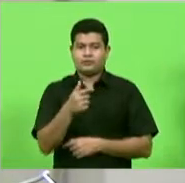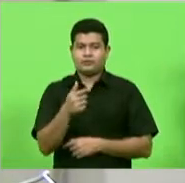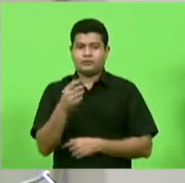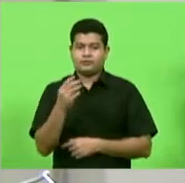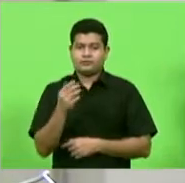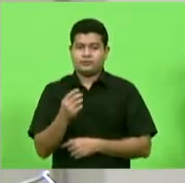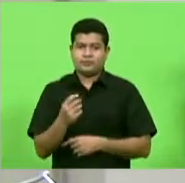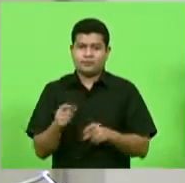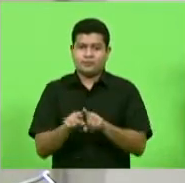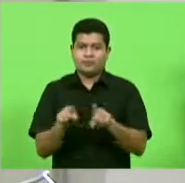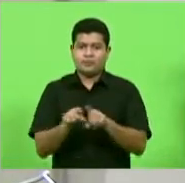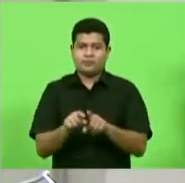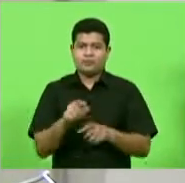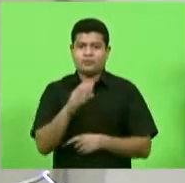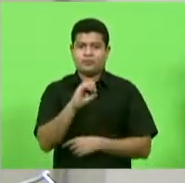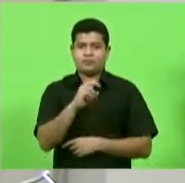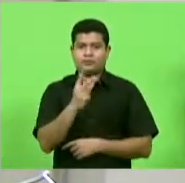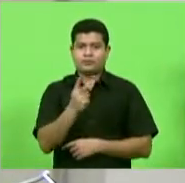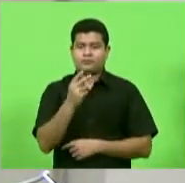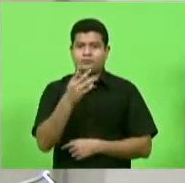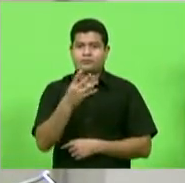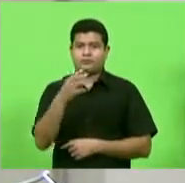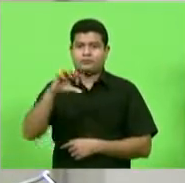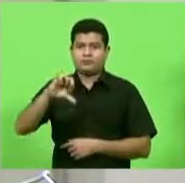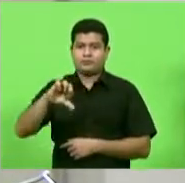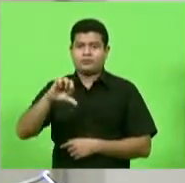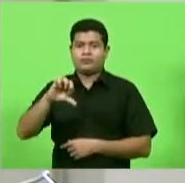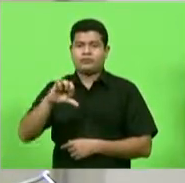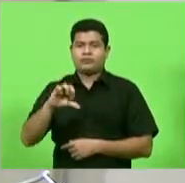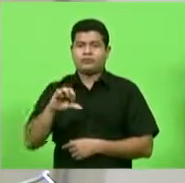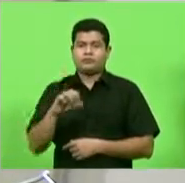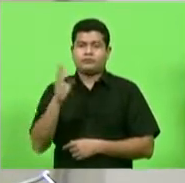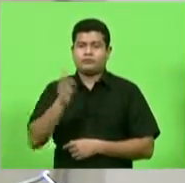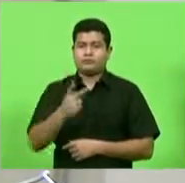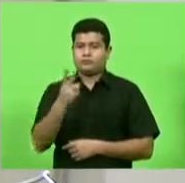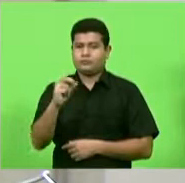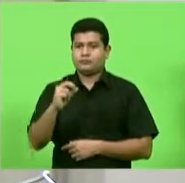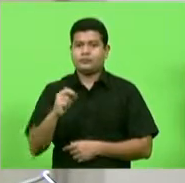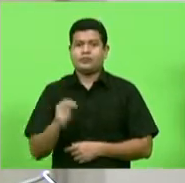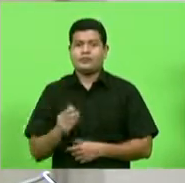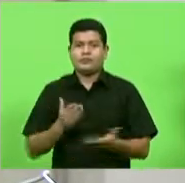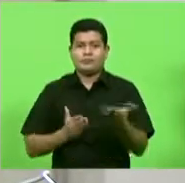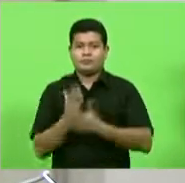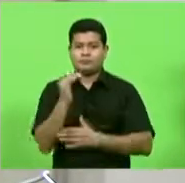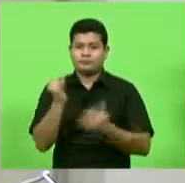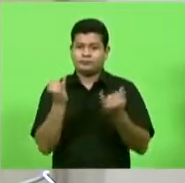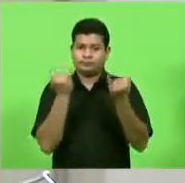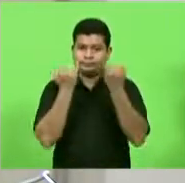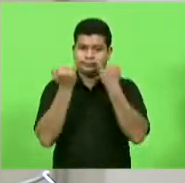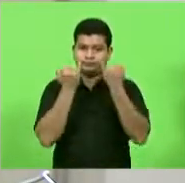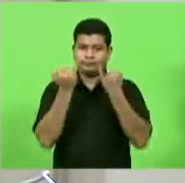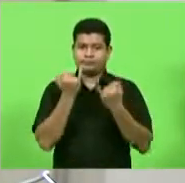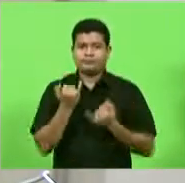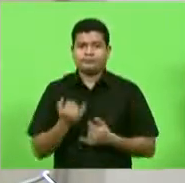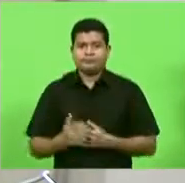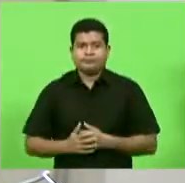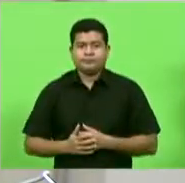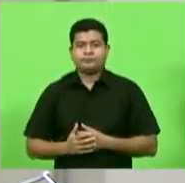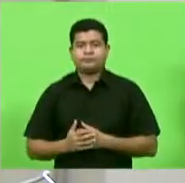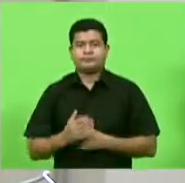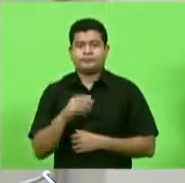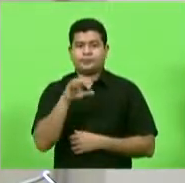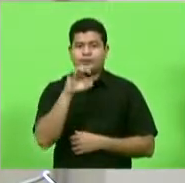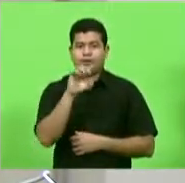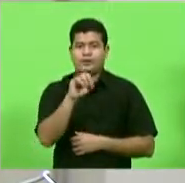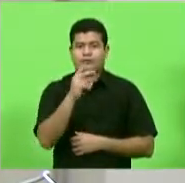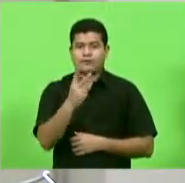0249-0359-2020. Foram aprovados os pedidos de informação número 0250